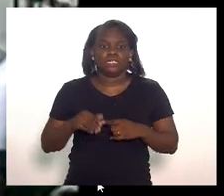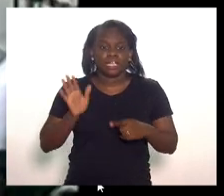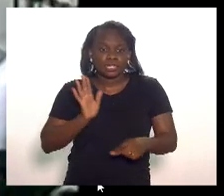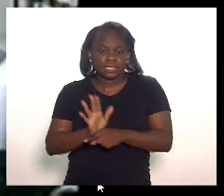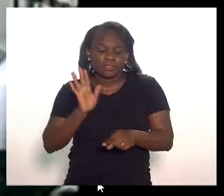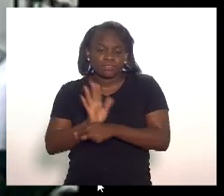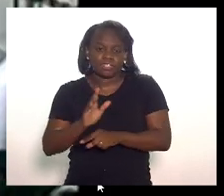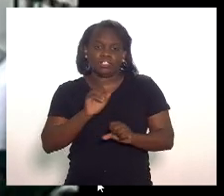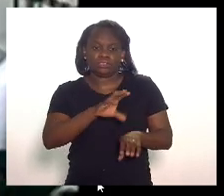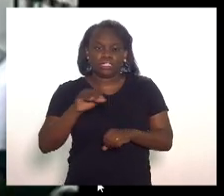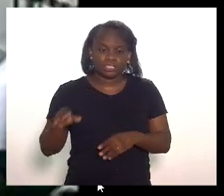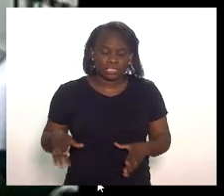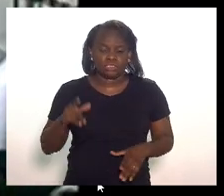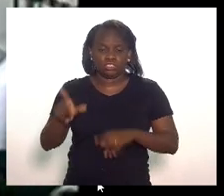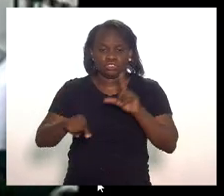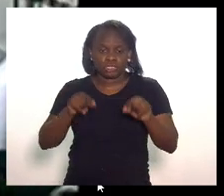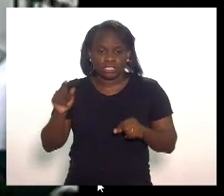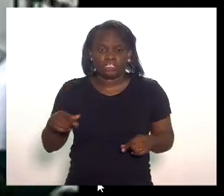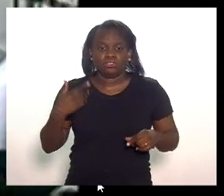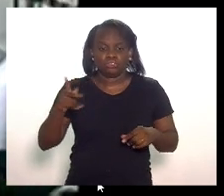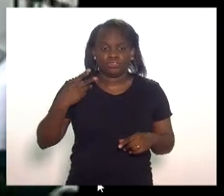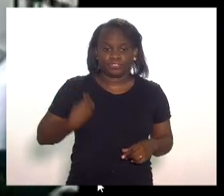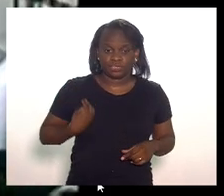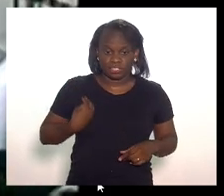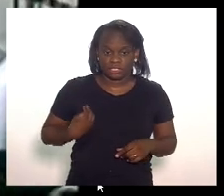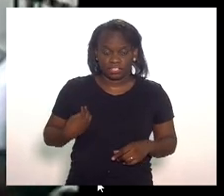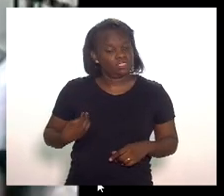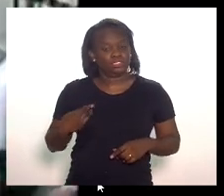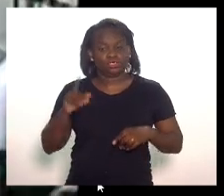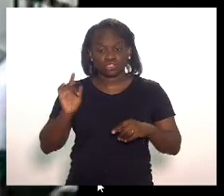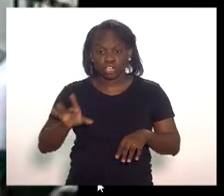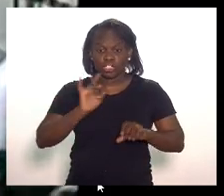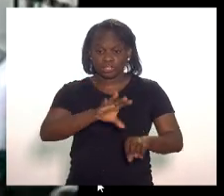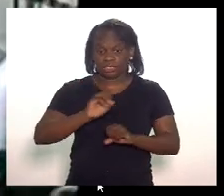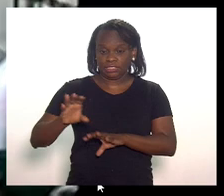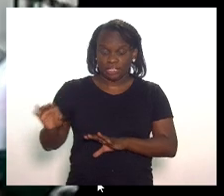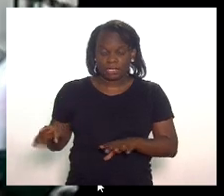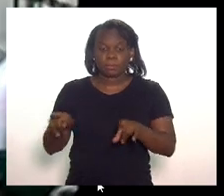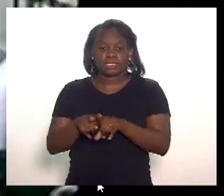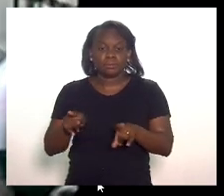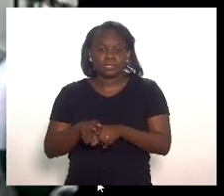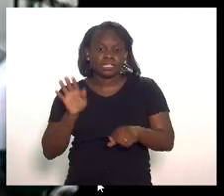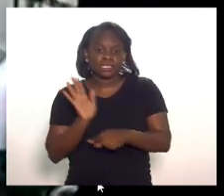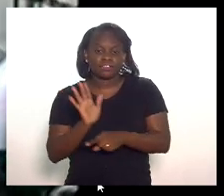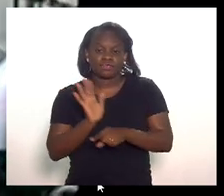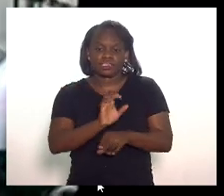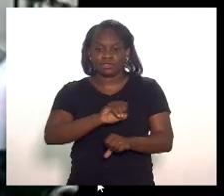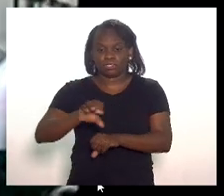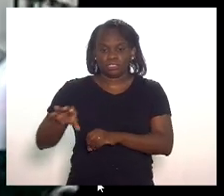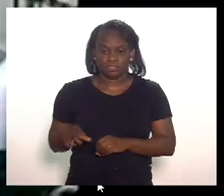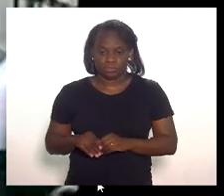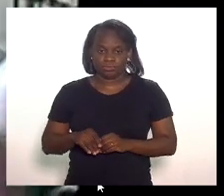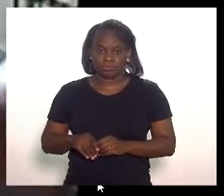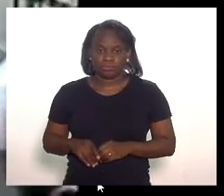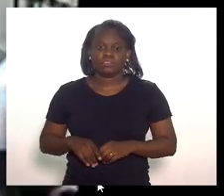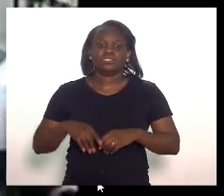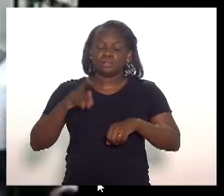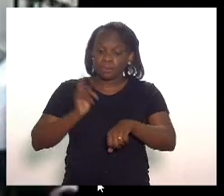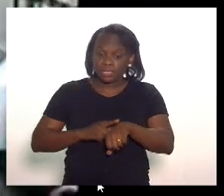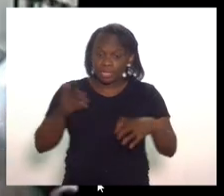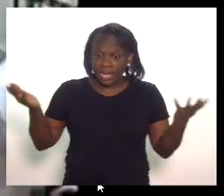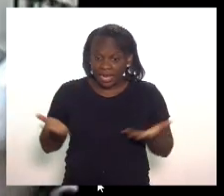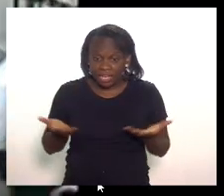defende a educação como quem escolheu para a sua vida não só a lecionar como defender a educação nesse